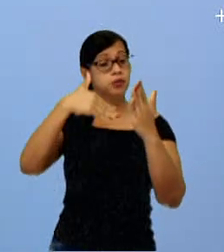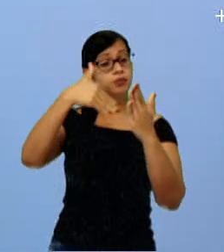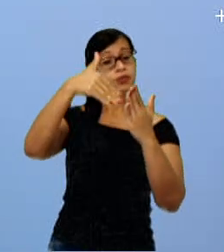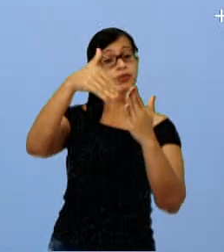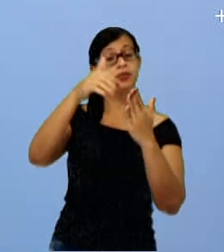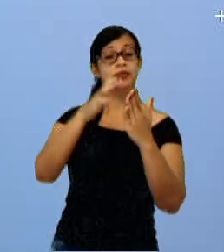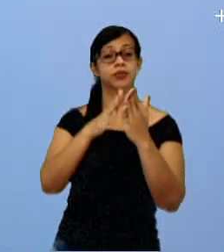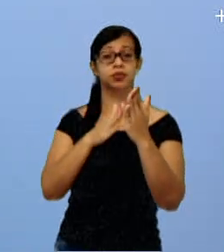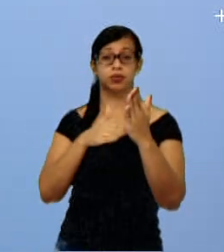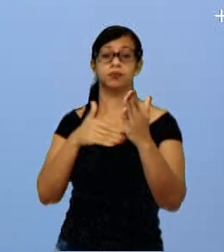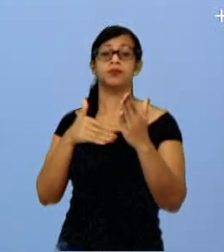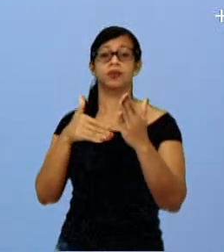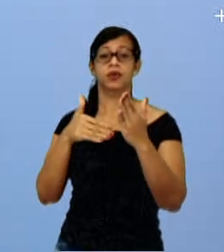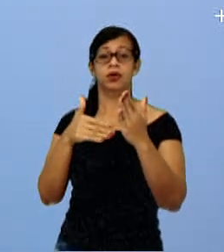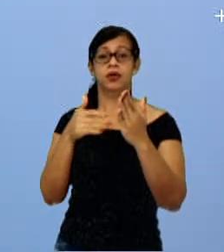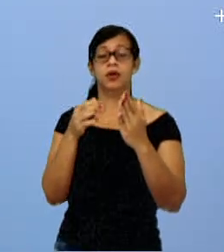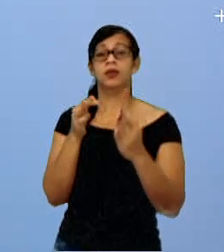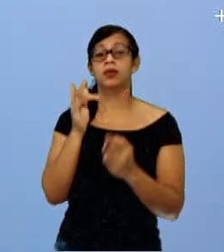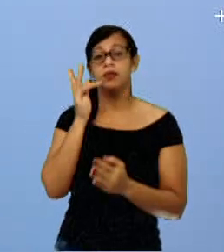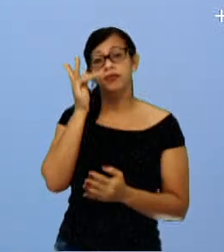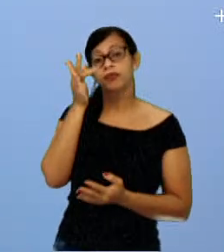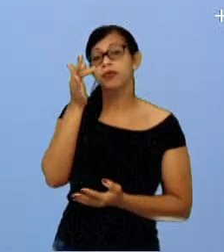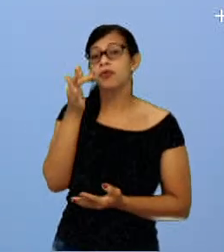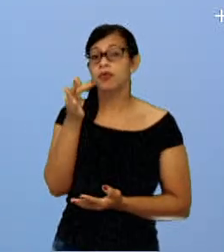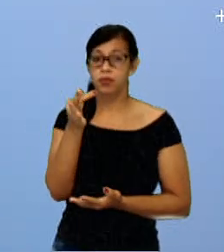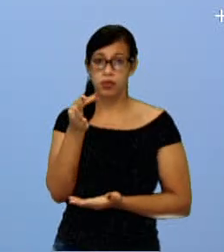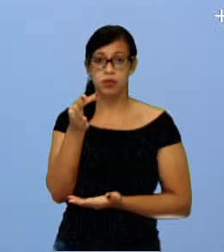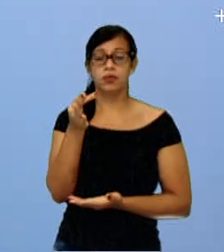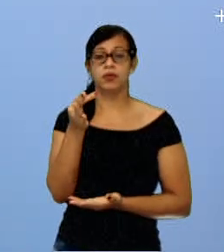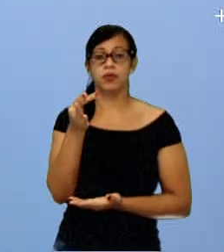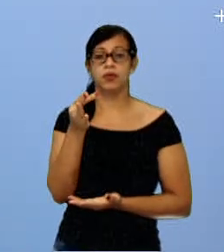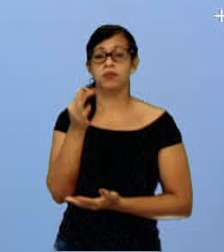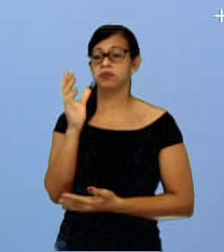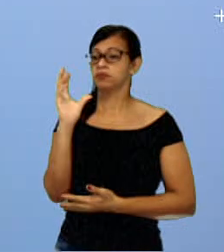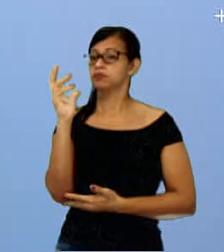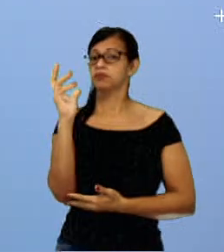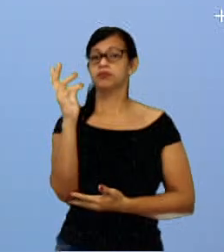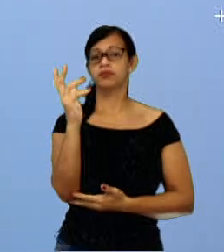de alguns animais, que está muito presente dessa arte oriental.